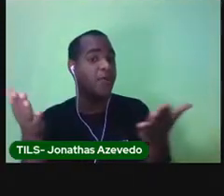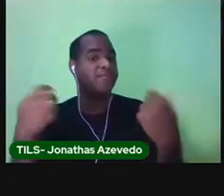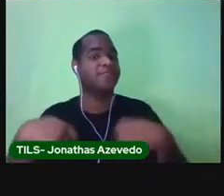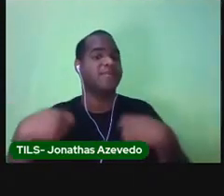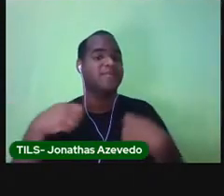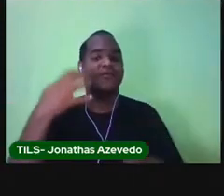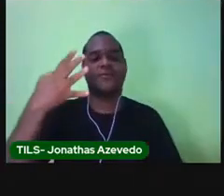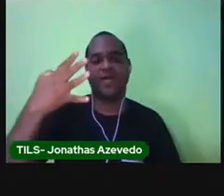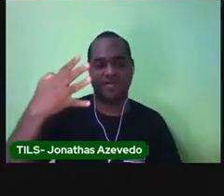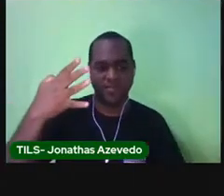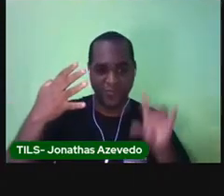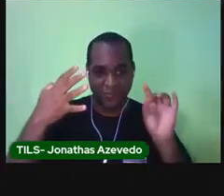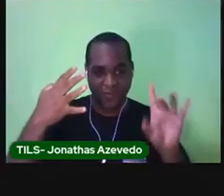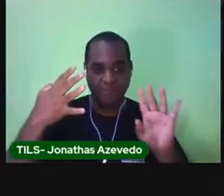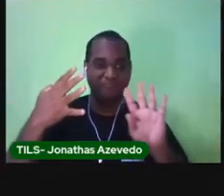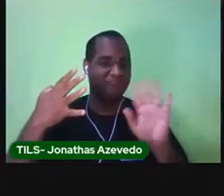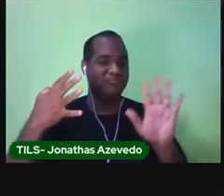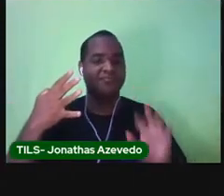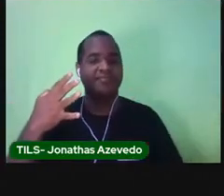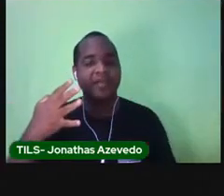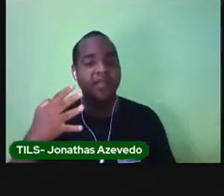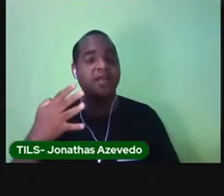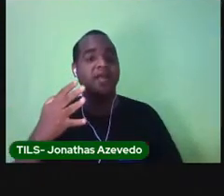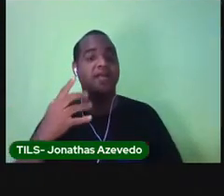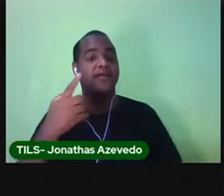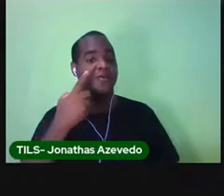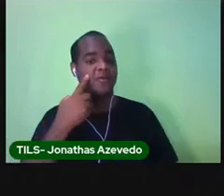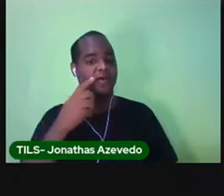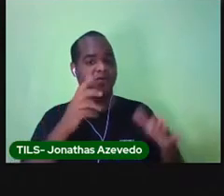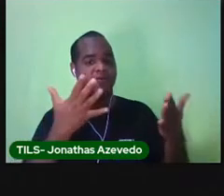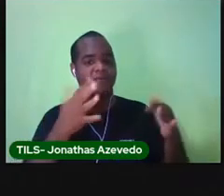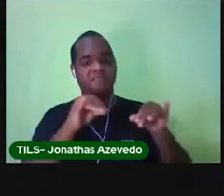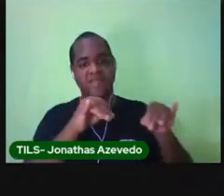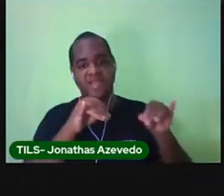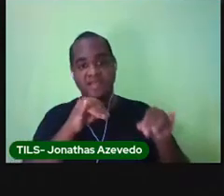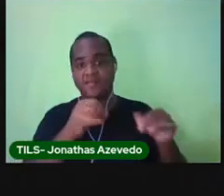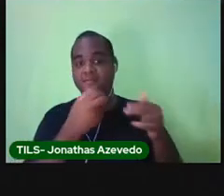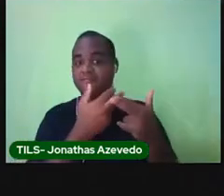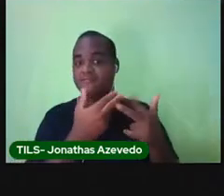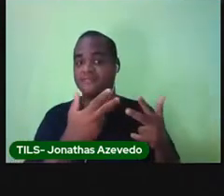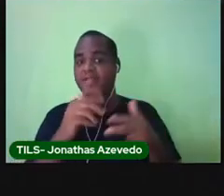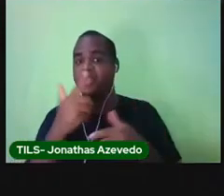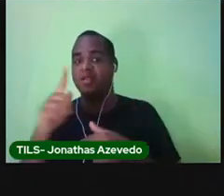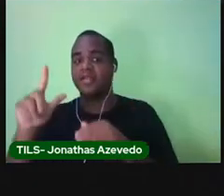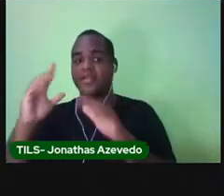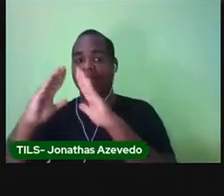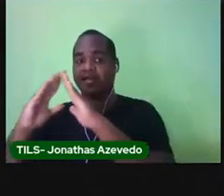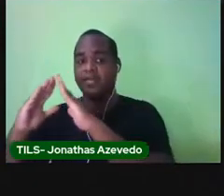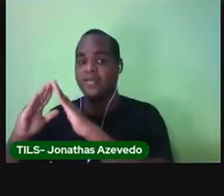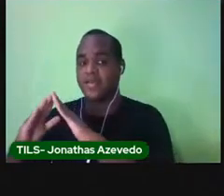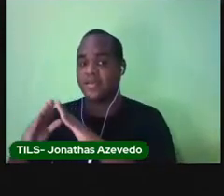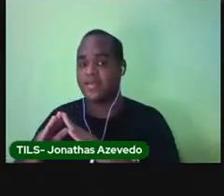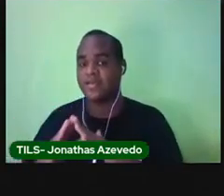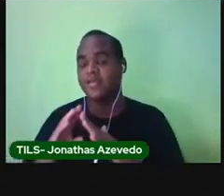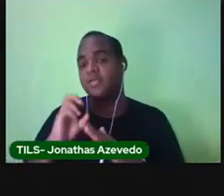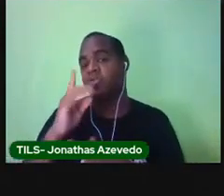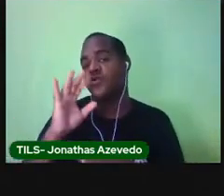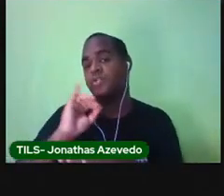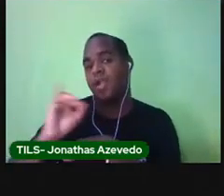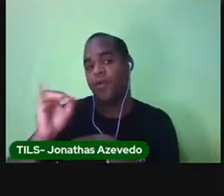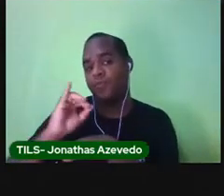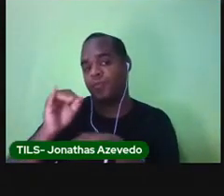4. Muito bem. Bairro comercial, bairro residencial, bairro